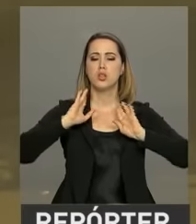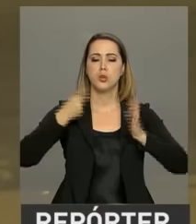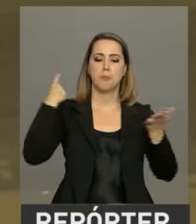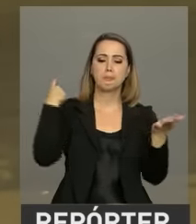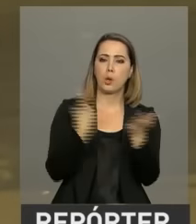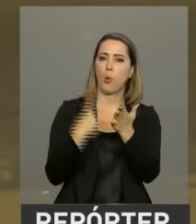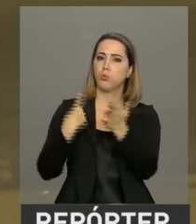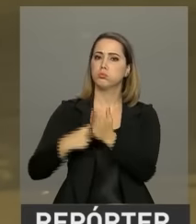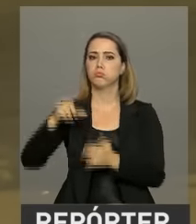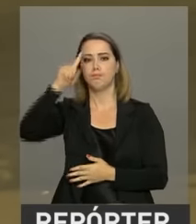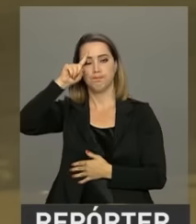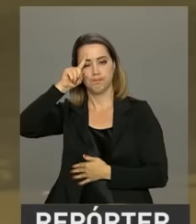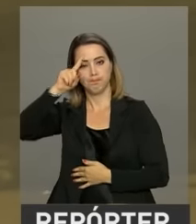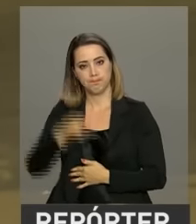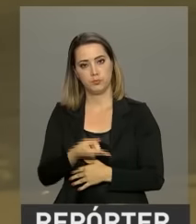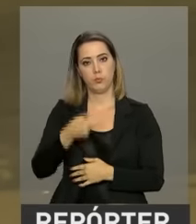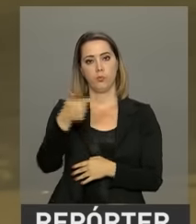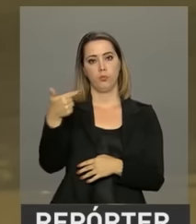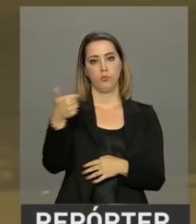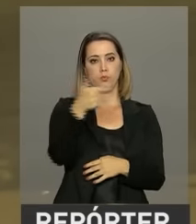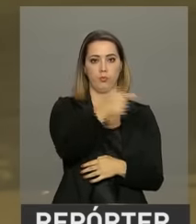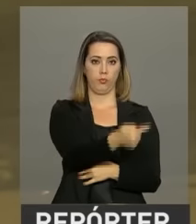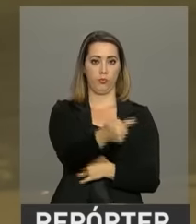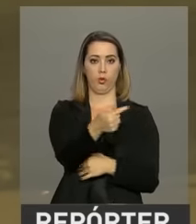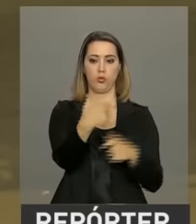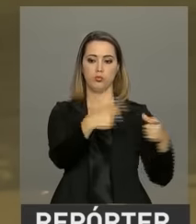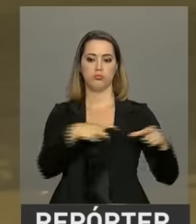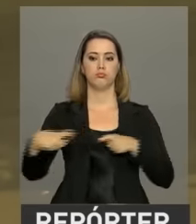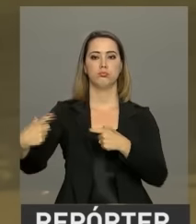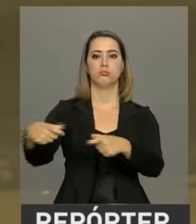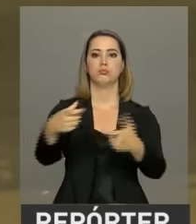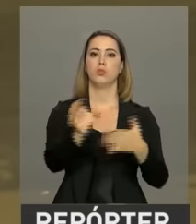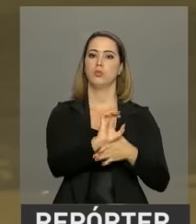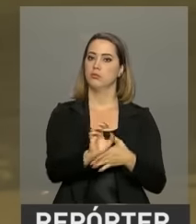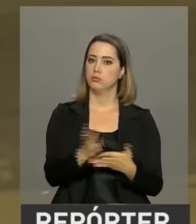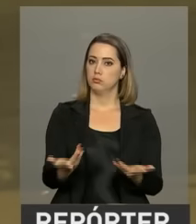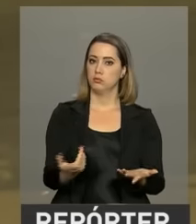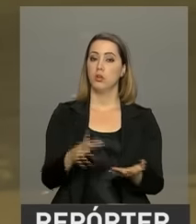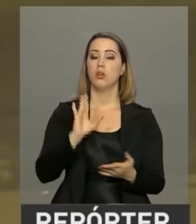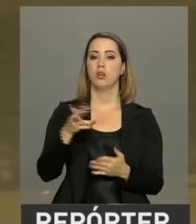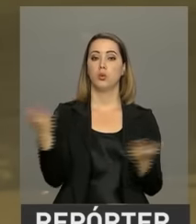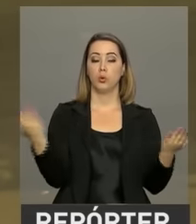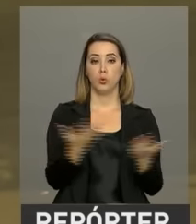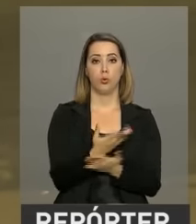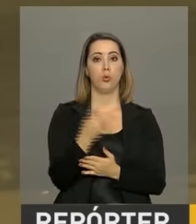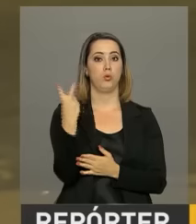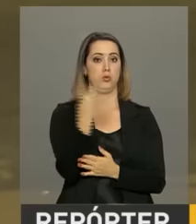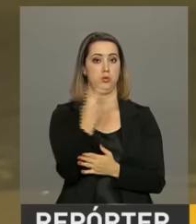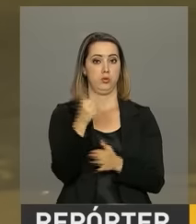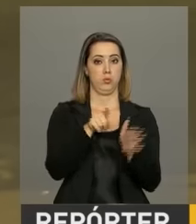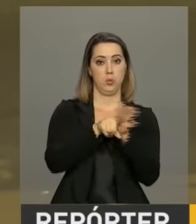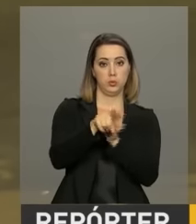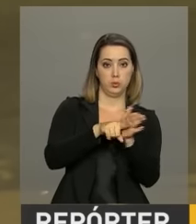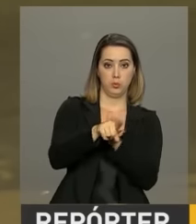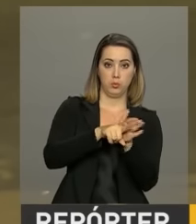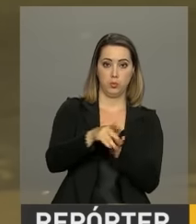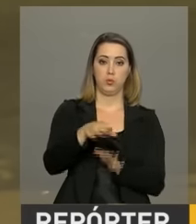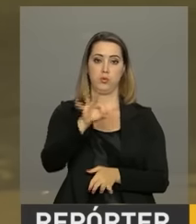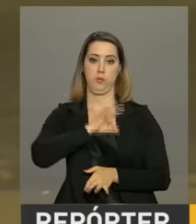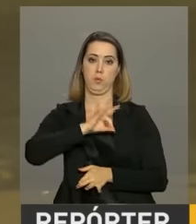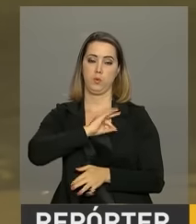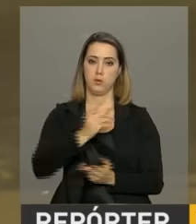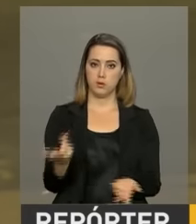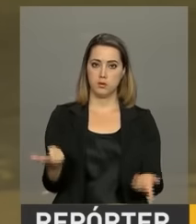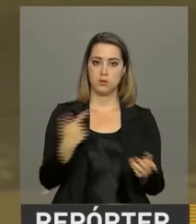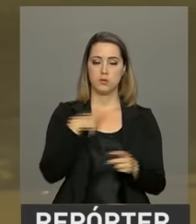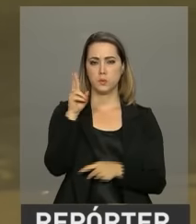mandados em 17 estados. Foi a segunda fase da operação Darknet, que investiga a produção e distribuição